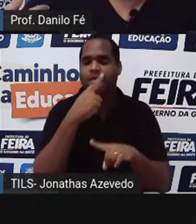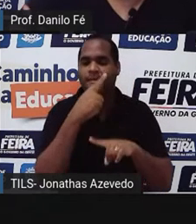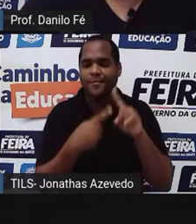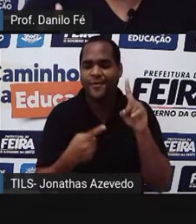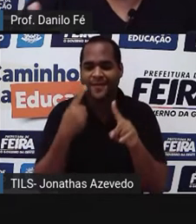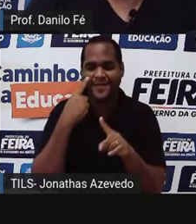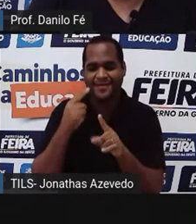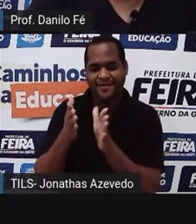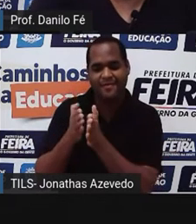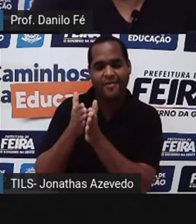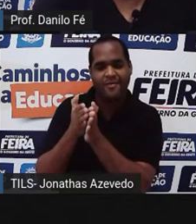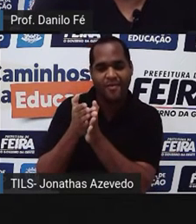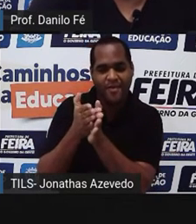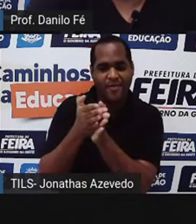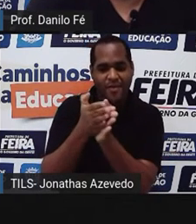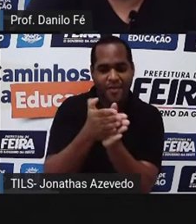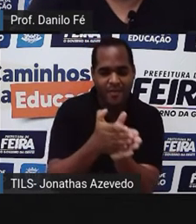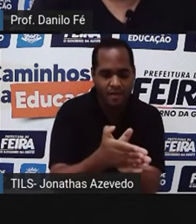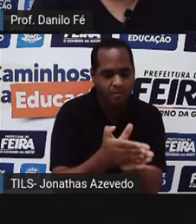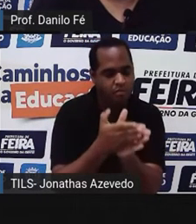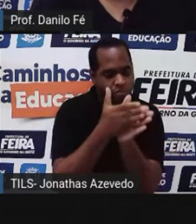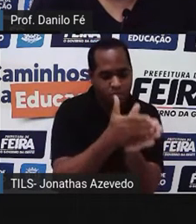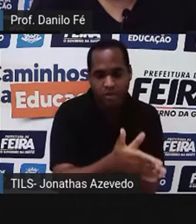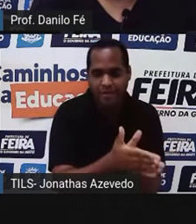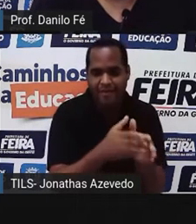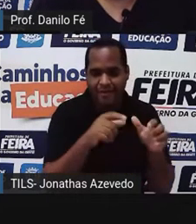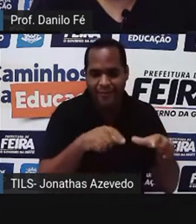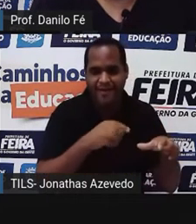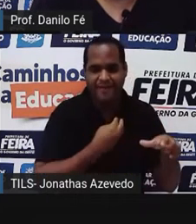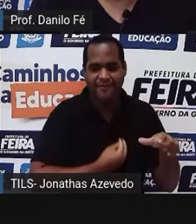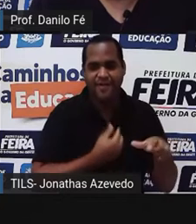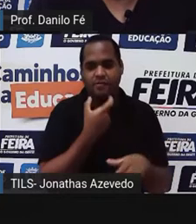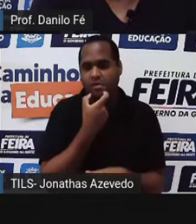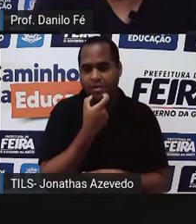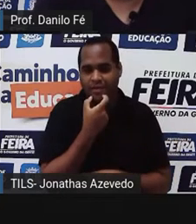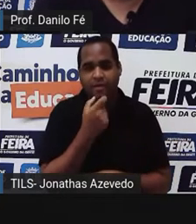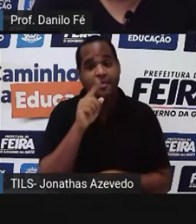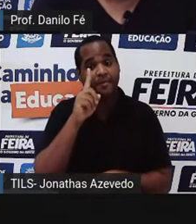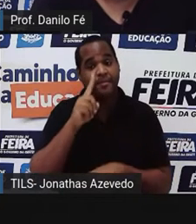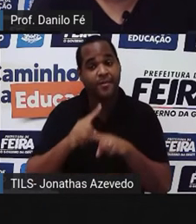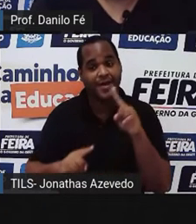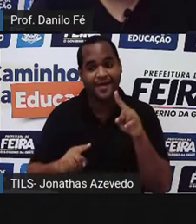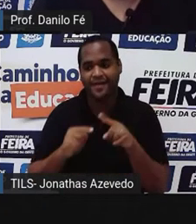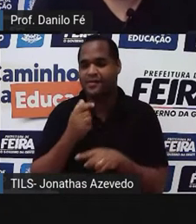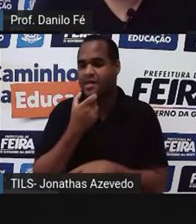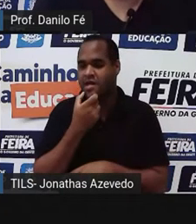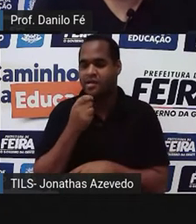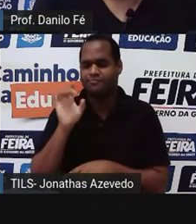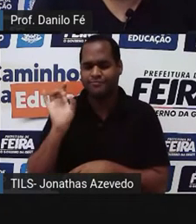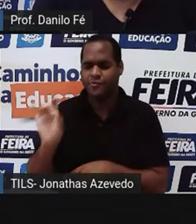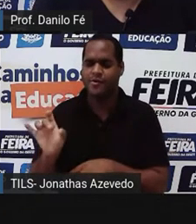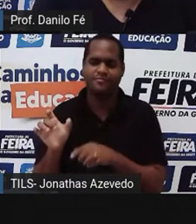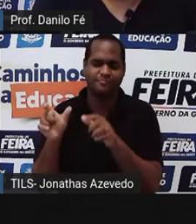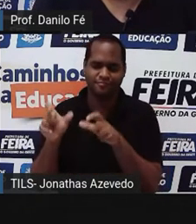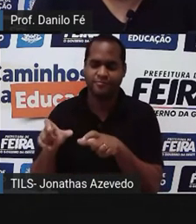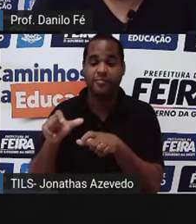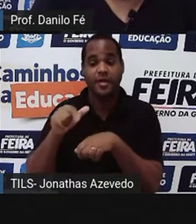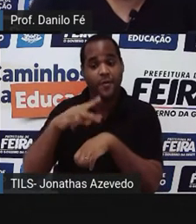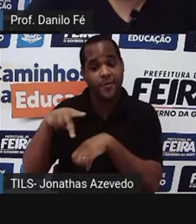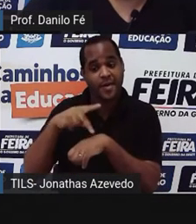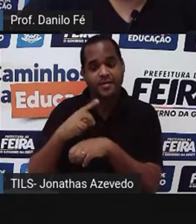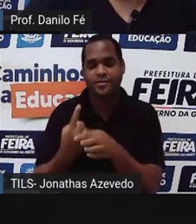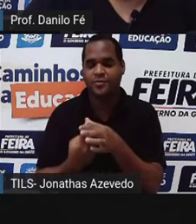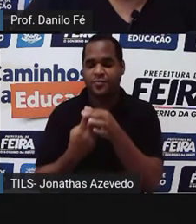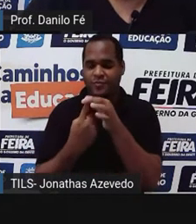navios de irem até a Inglaterra. Ele isola a Inglaterra. O único país que